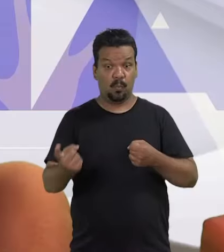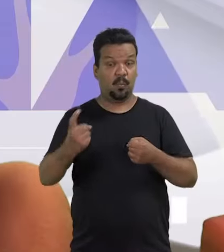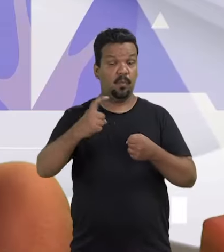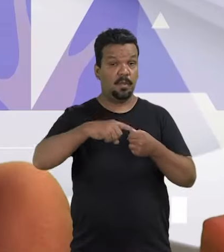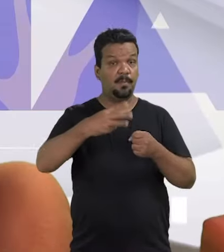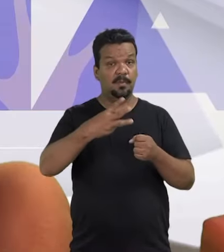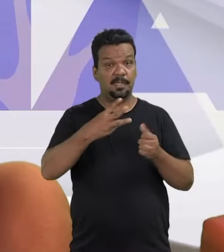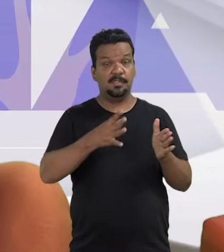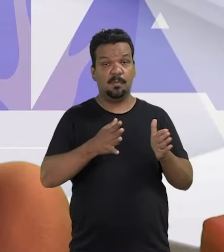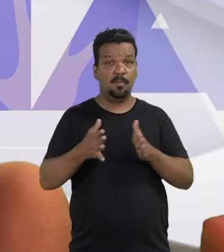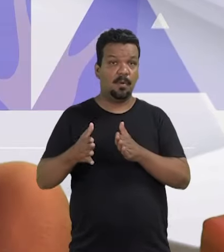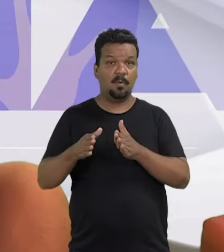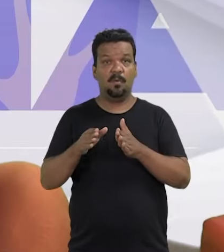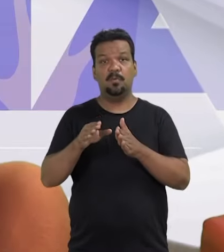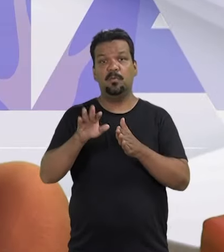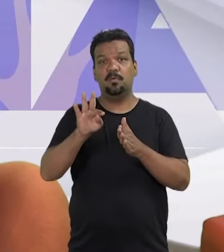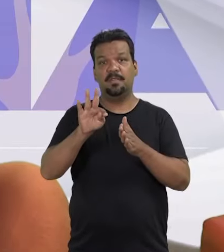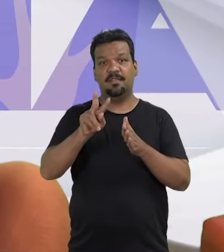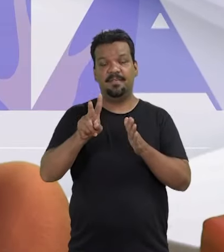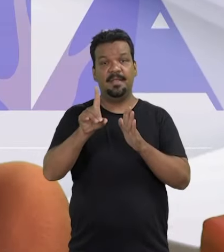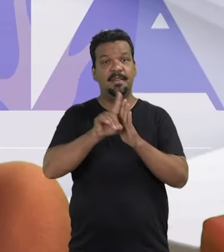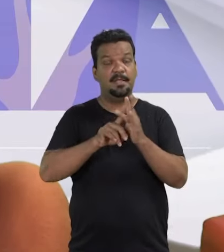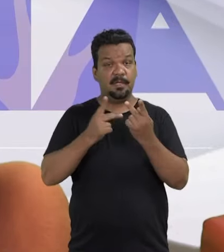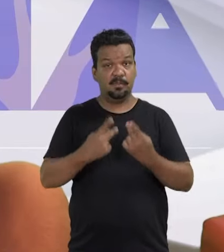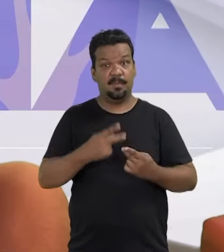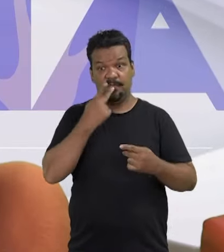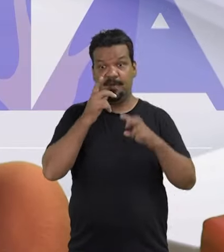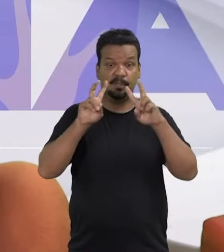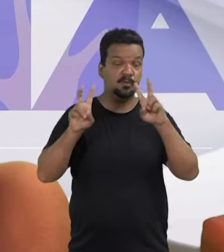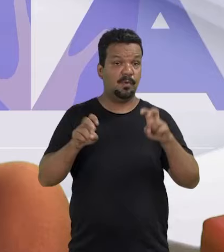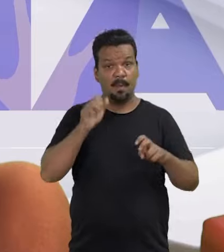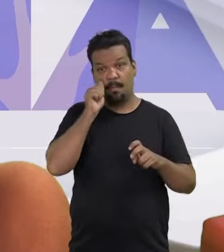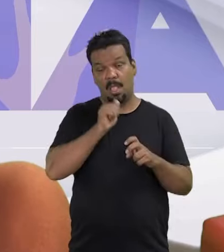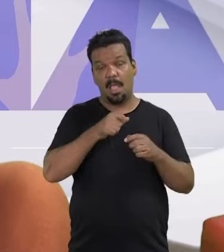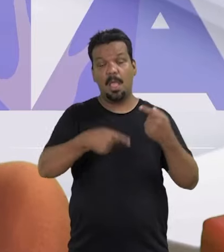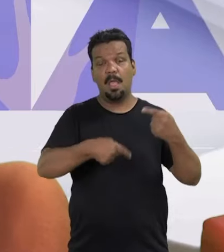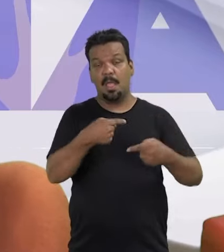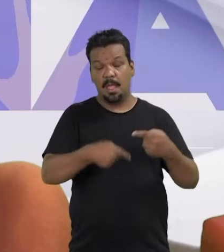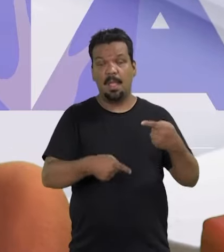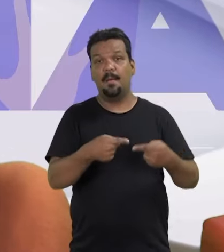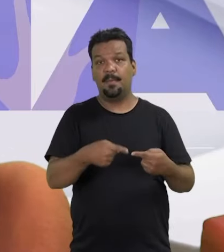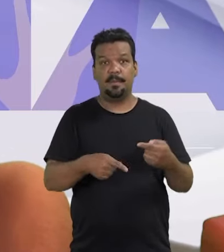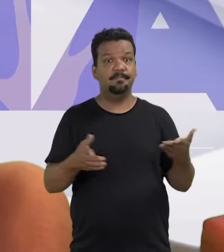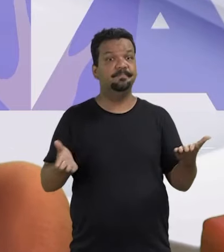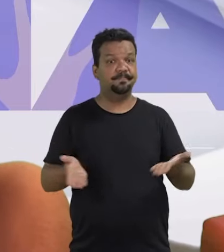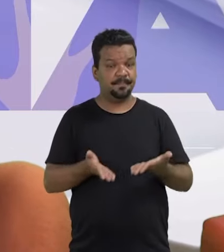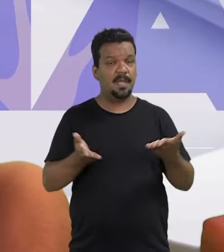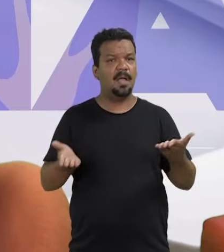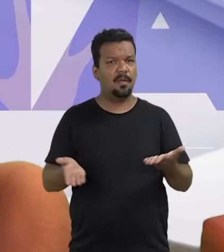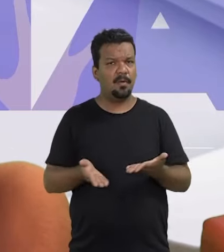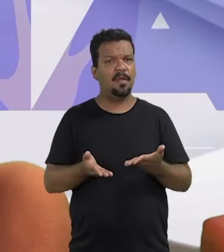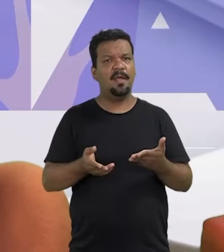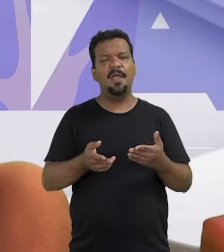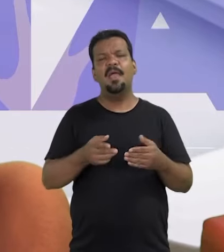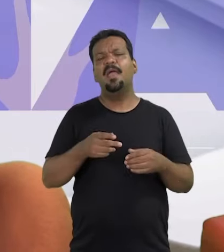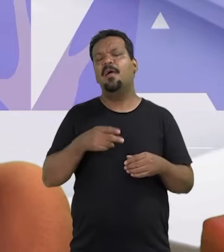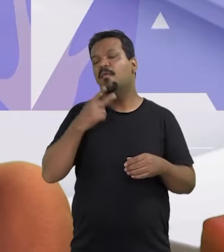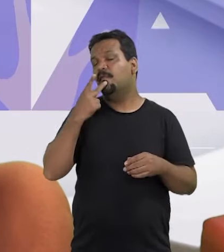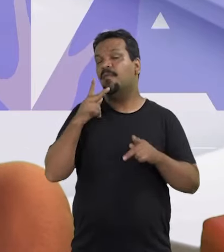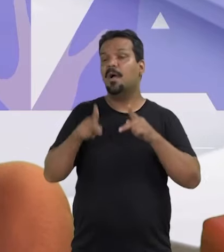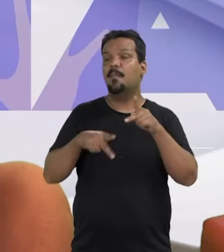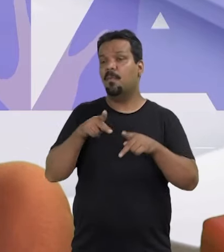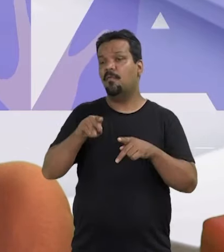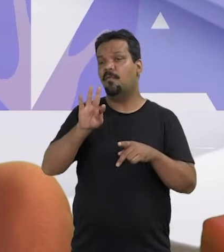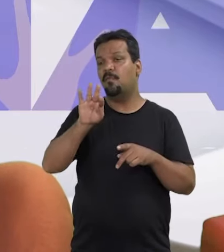Estamos de volta com o terceiro bloco do TVDH, que nesta edição fala sobre a mulher na política. Agora é hora do